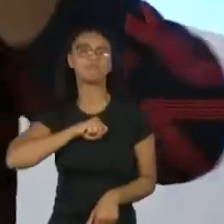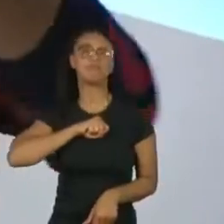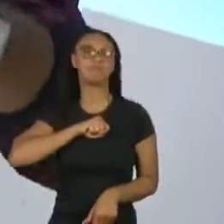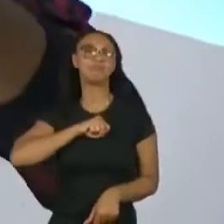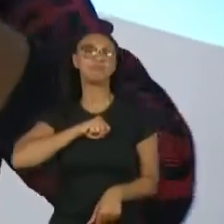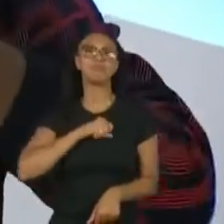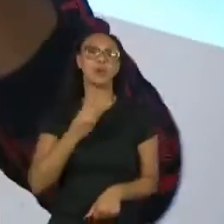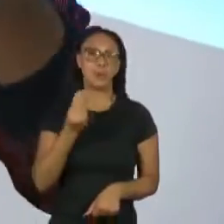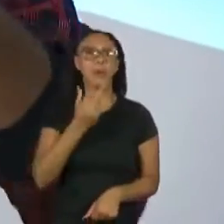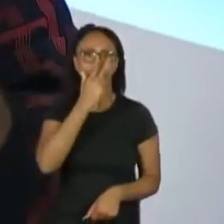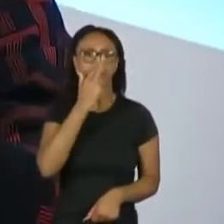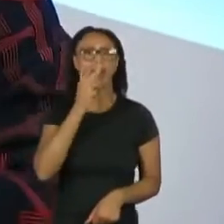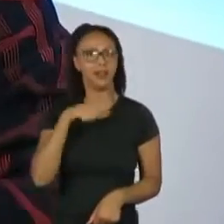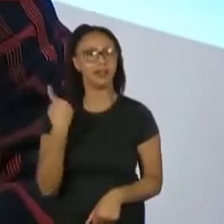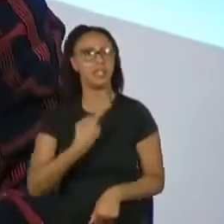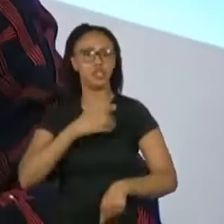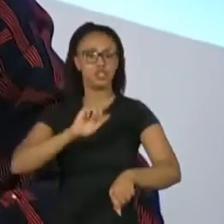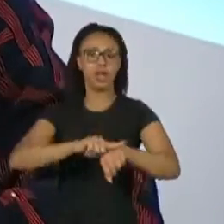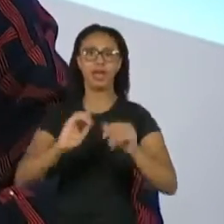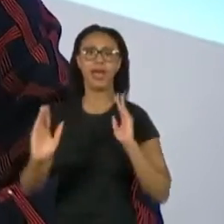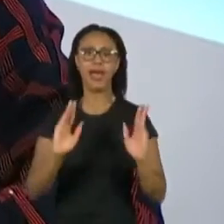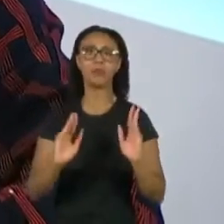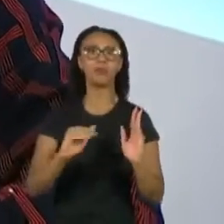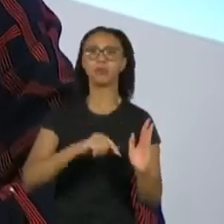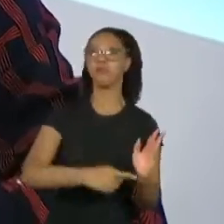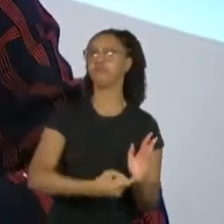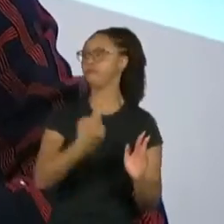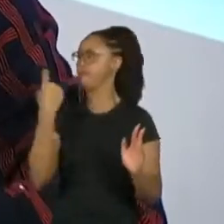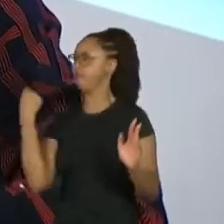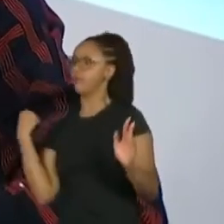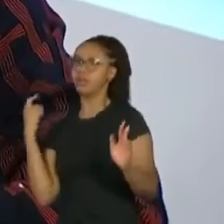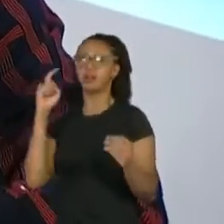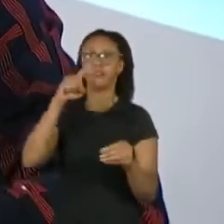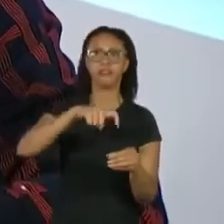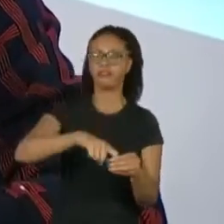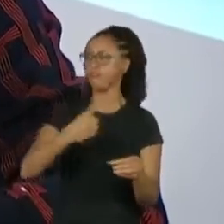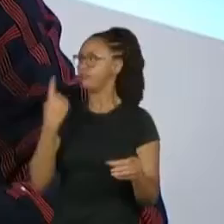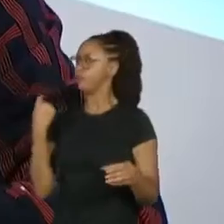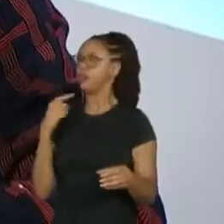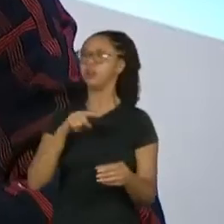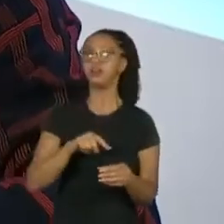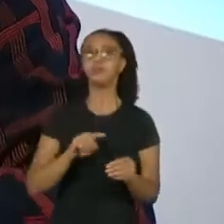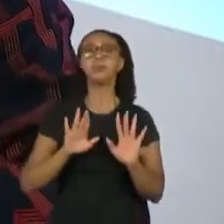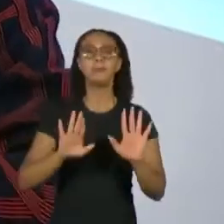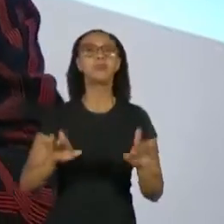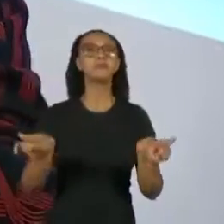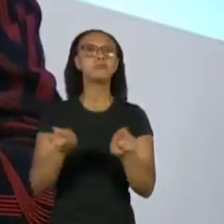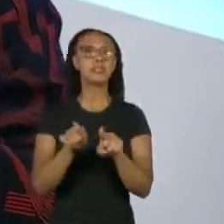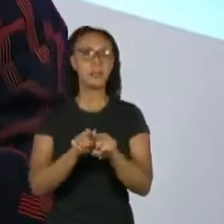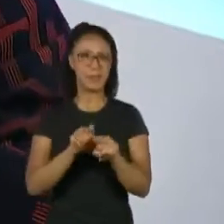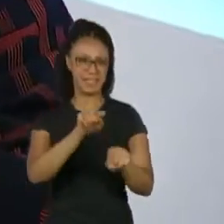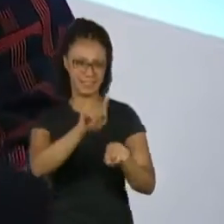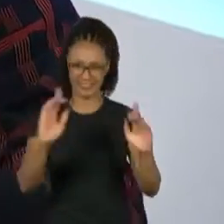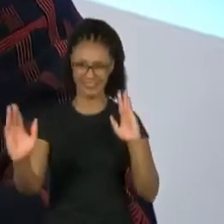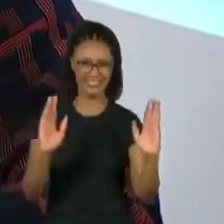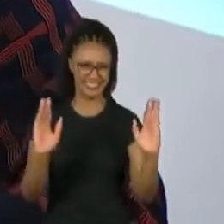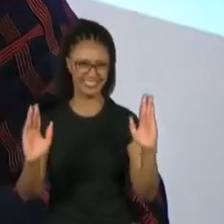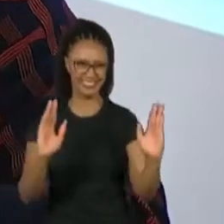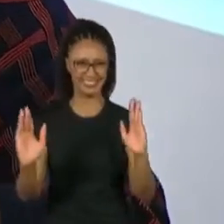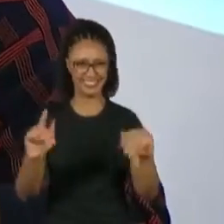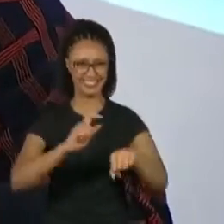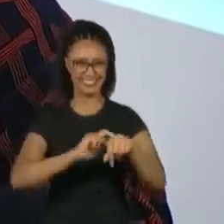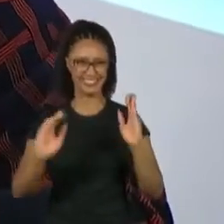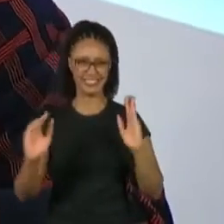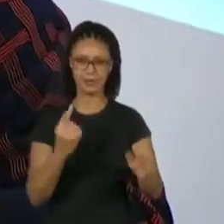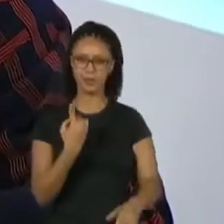um vai e vai, vai e vem. Então, tem uma outra coisa que aconteceu também nesse momento aí, que foi